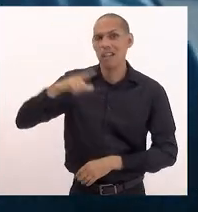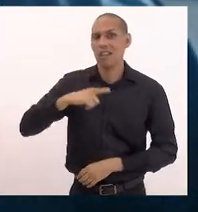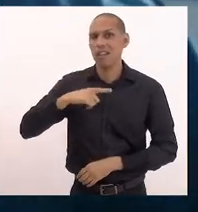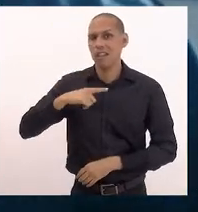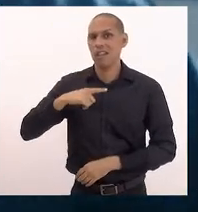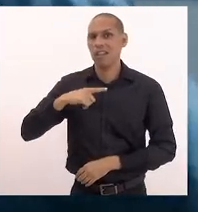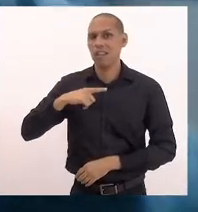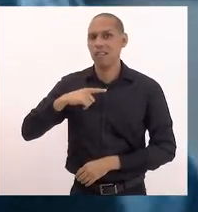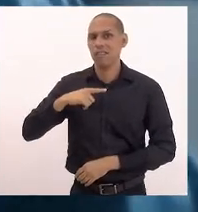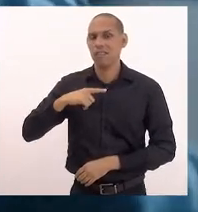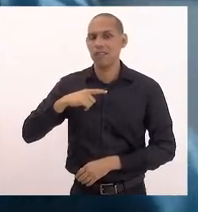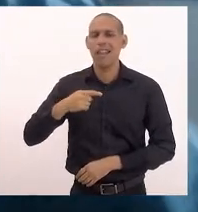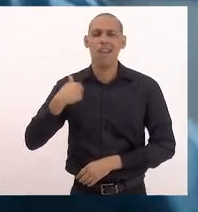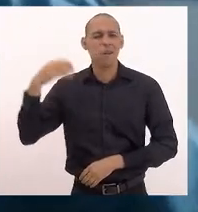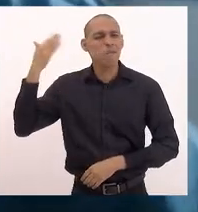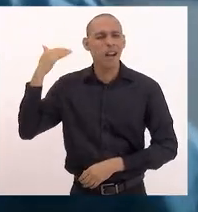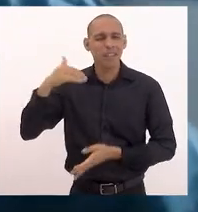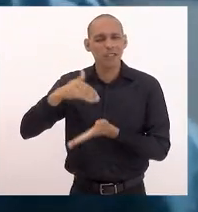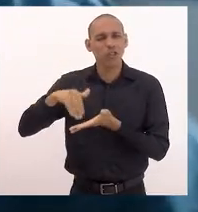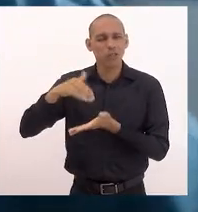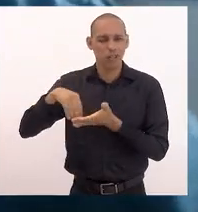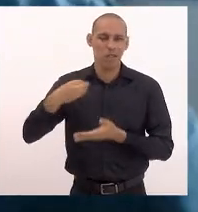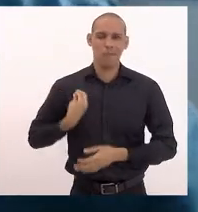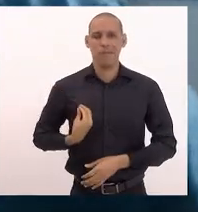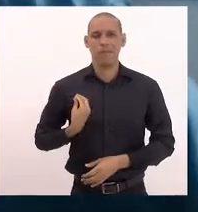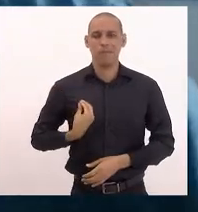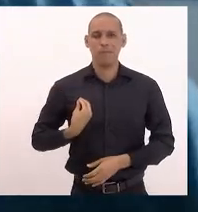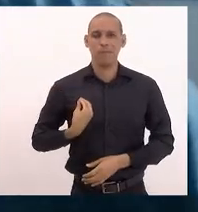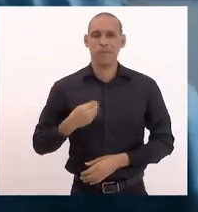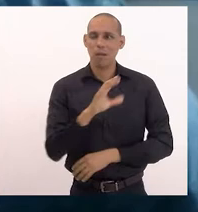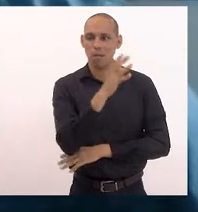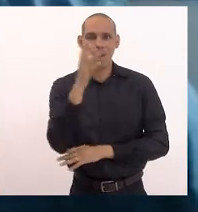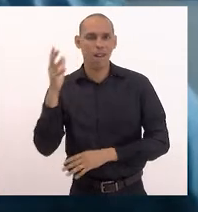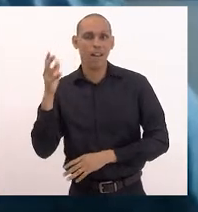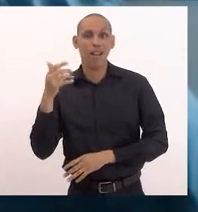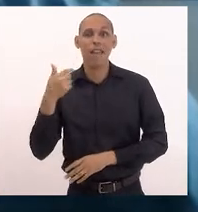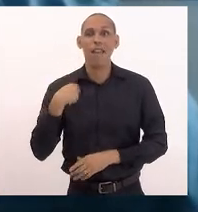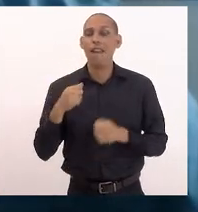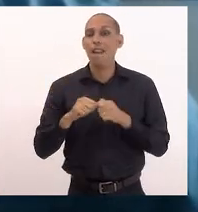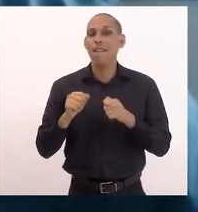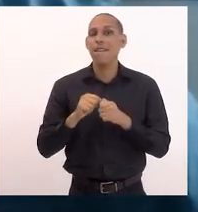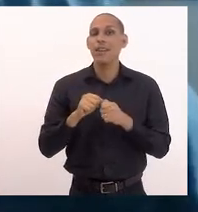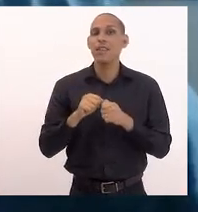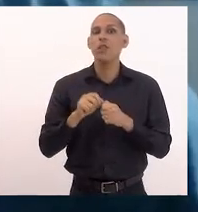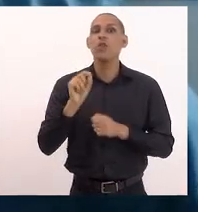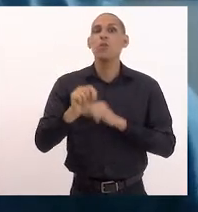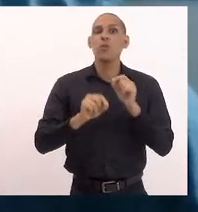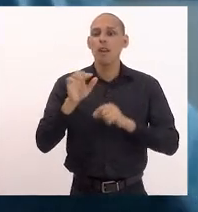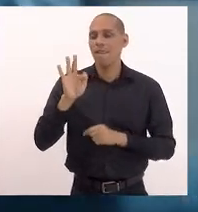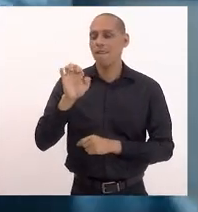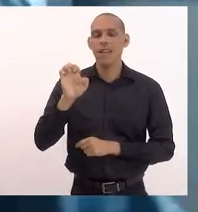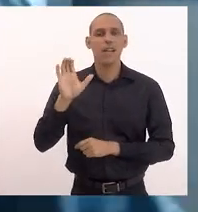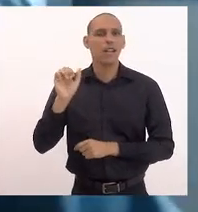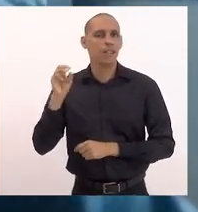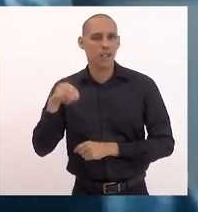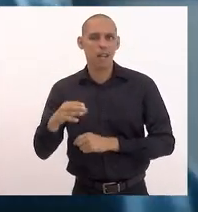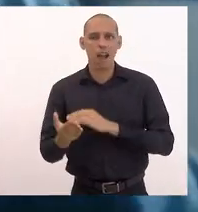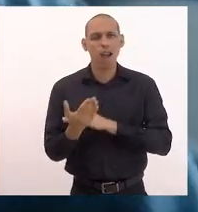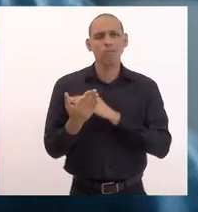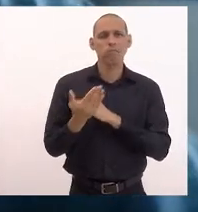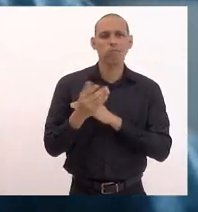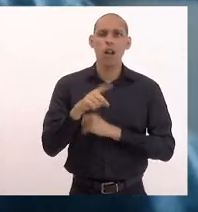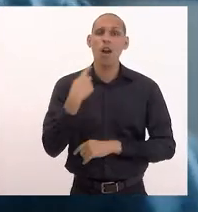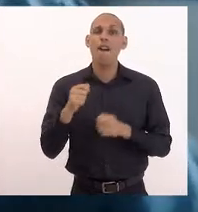Quando eu estive na Secretaria do Ambiente, eu usei um recurso do FECAM para incrementar a educação ambiental.